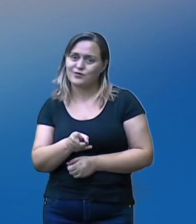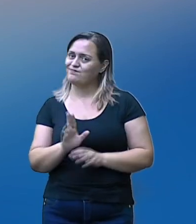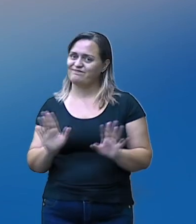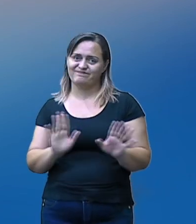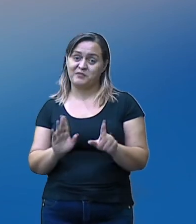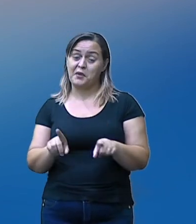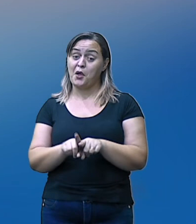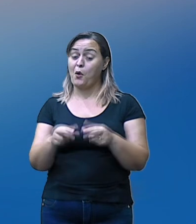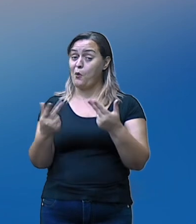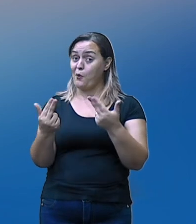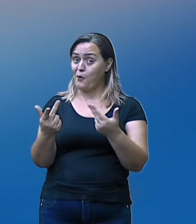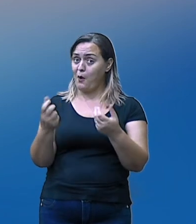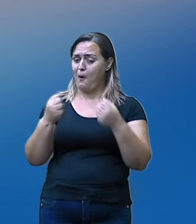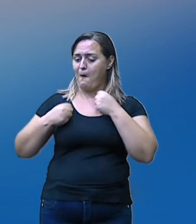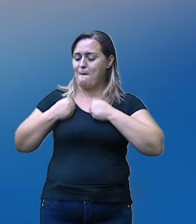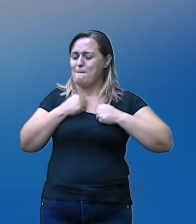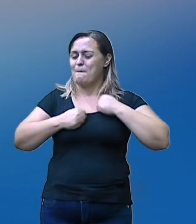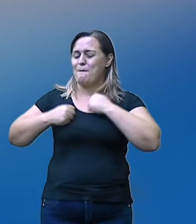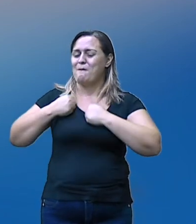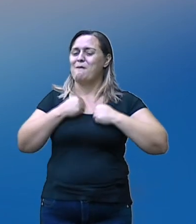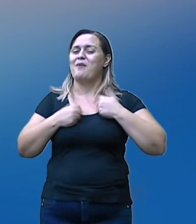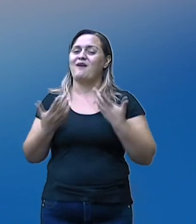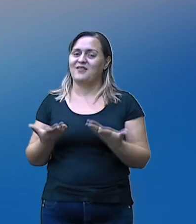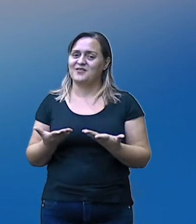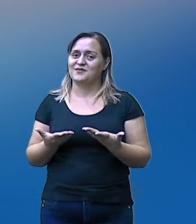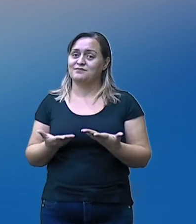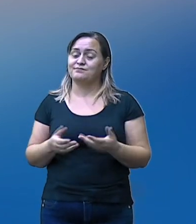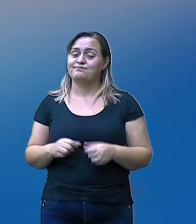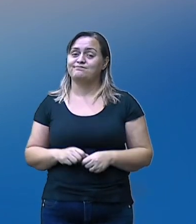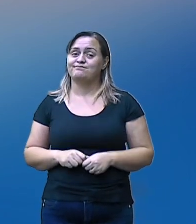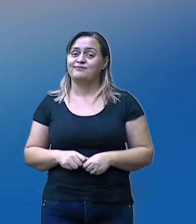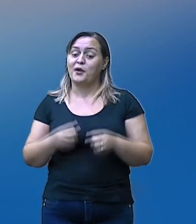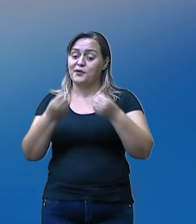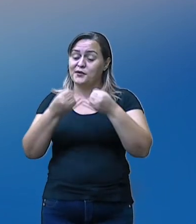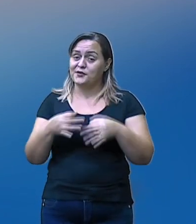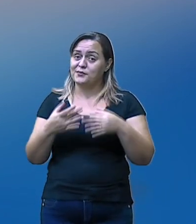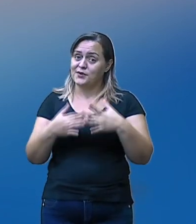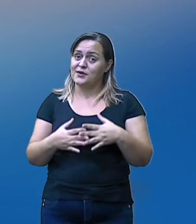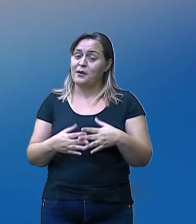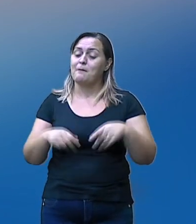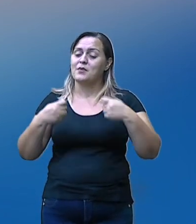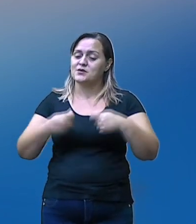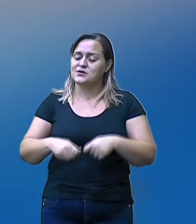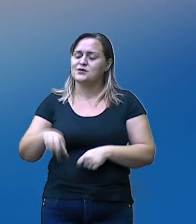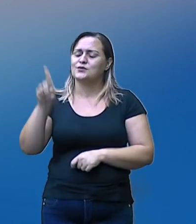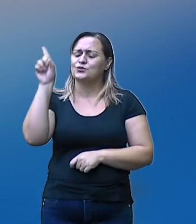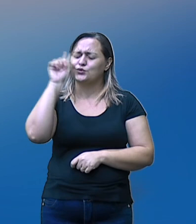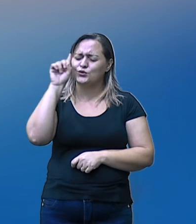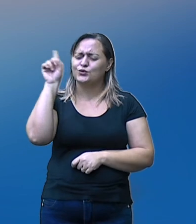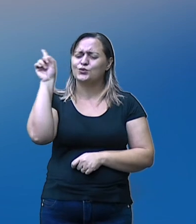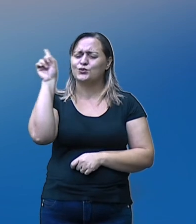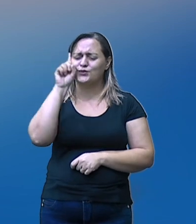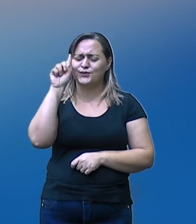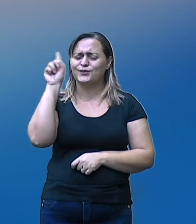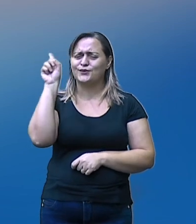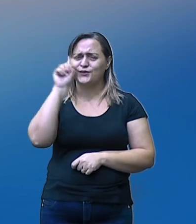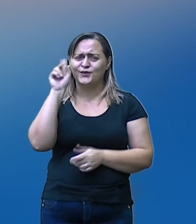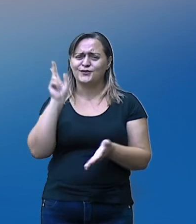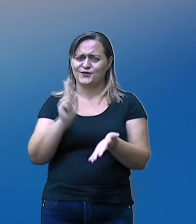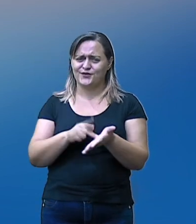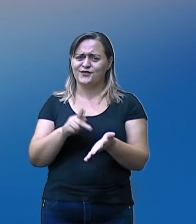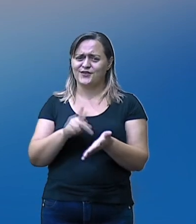banho. Por isso, recomenda-se diariamente. Sendo assim,